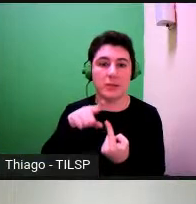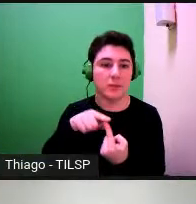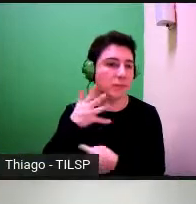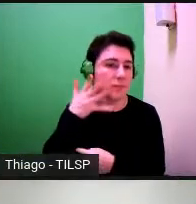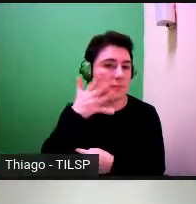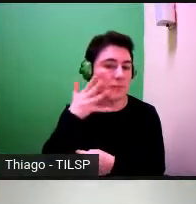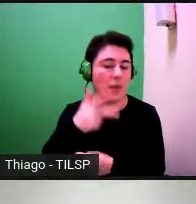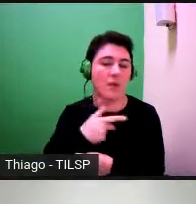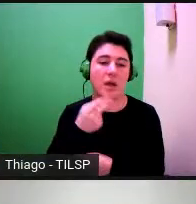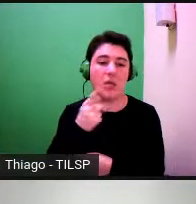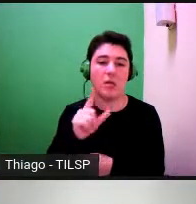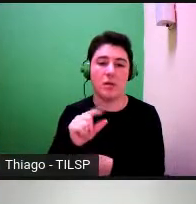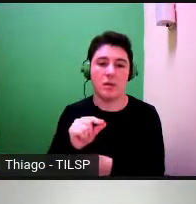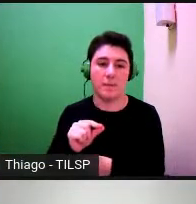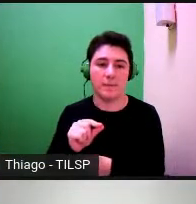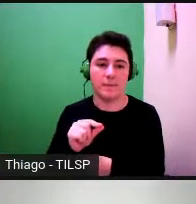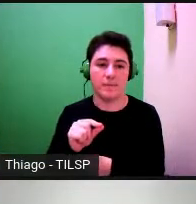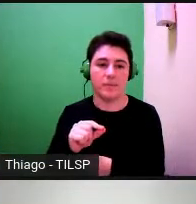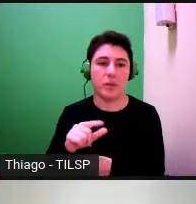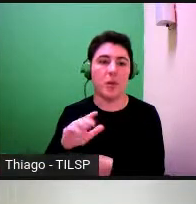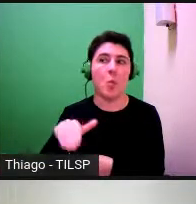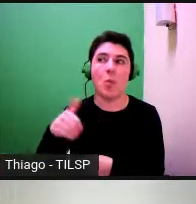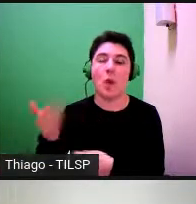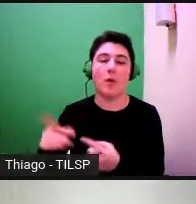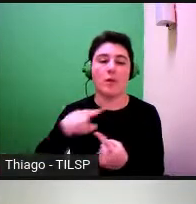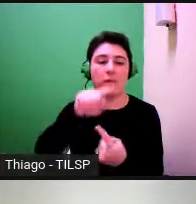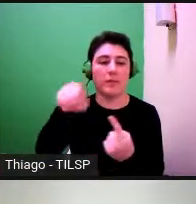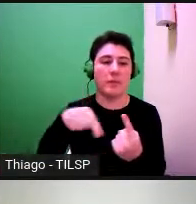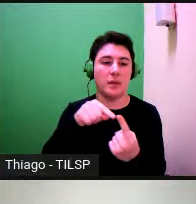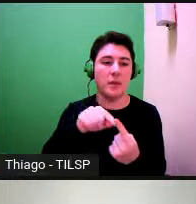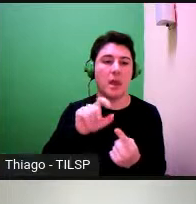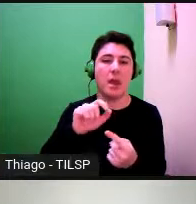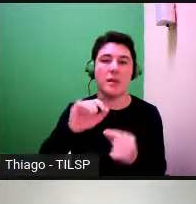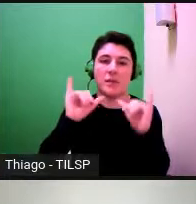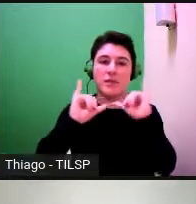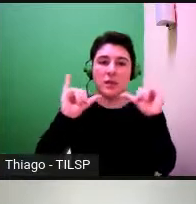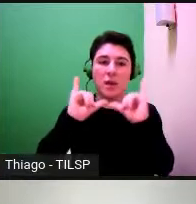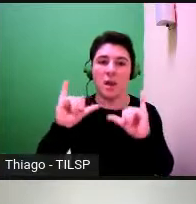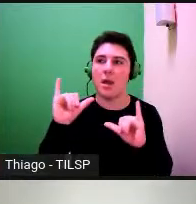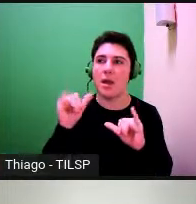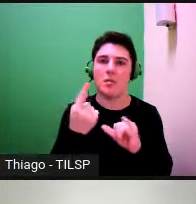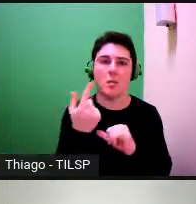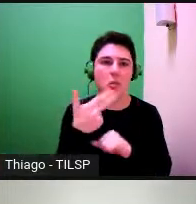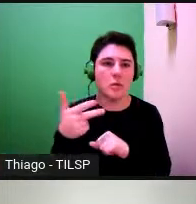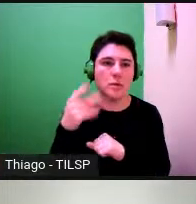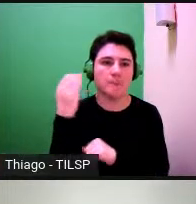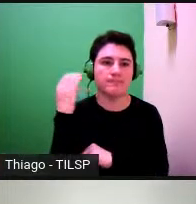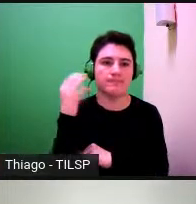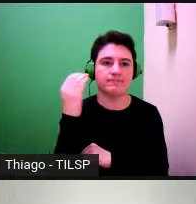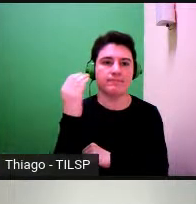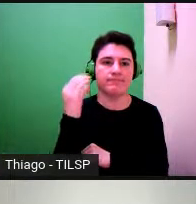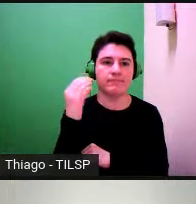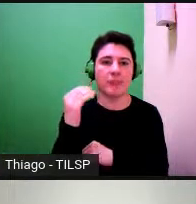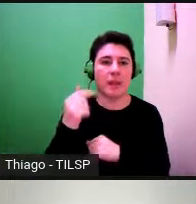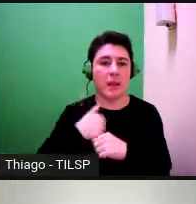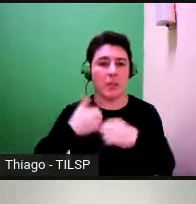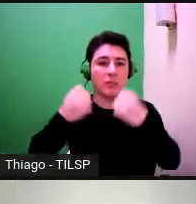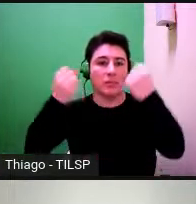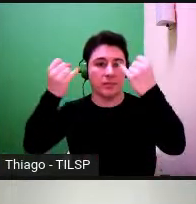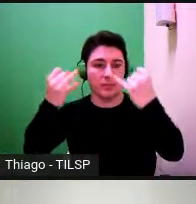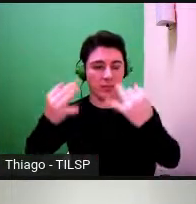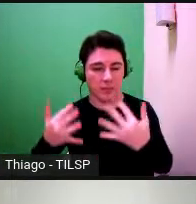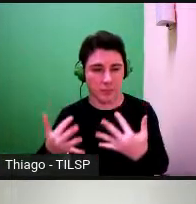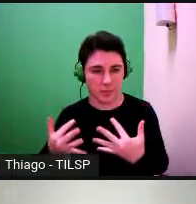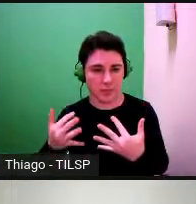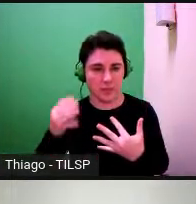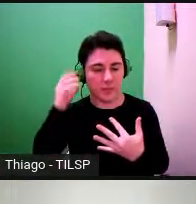dizer o que a finalidade de divulgar um acontecimento científico é o que é explicá-lo como